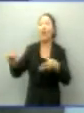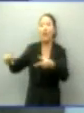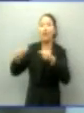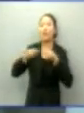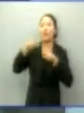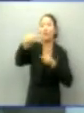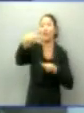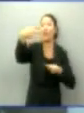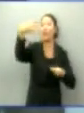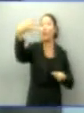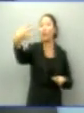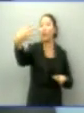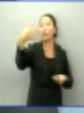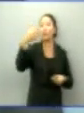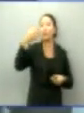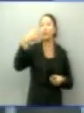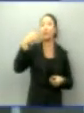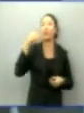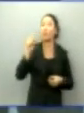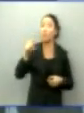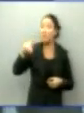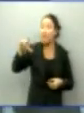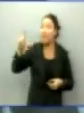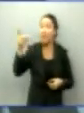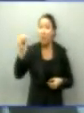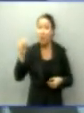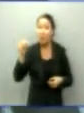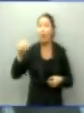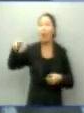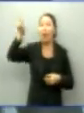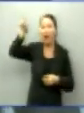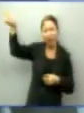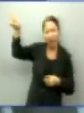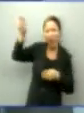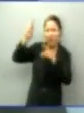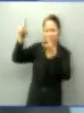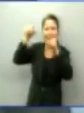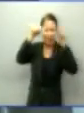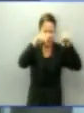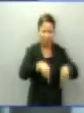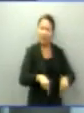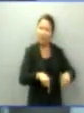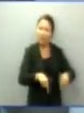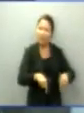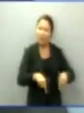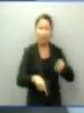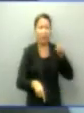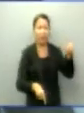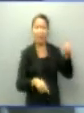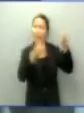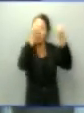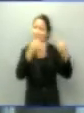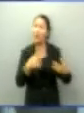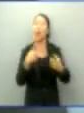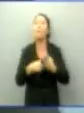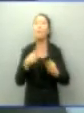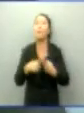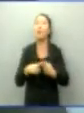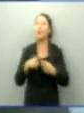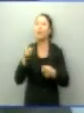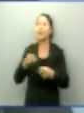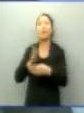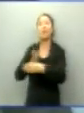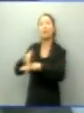34 milhões de reais. Os bilionários de lá são diferentes dos bilionários daqui. O senhor tem que explicar por que entrou na